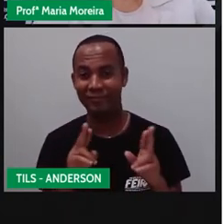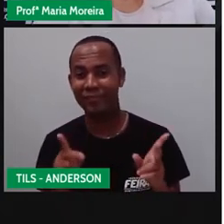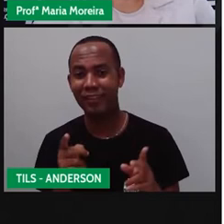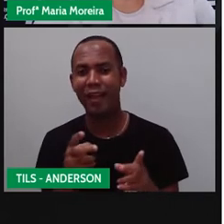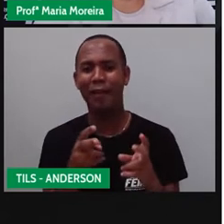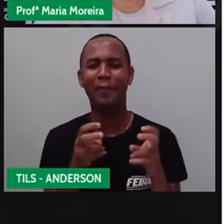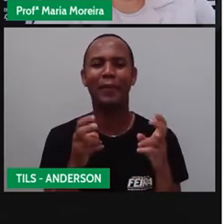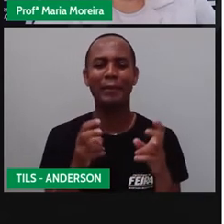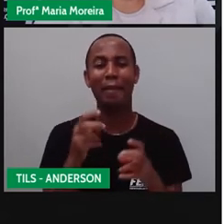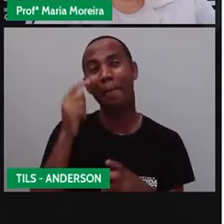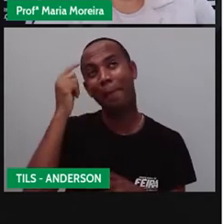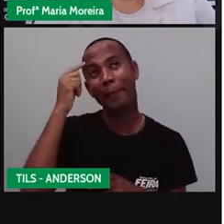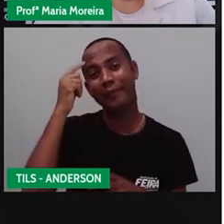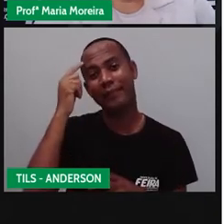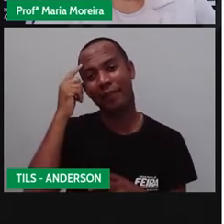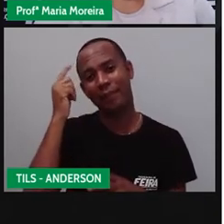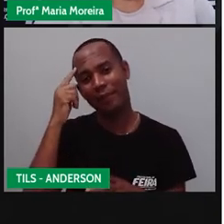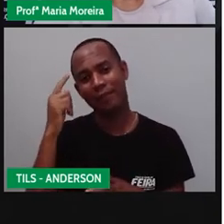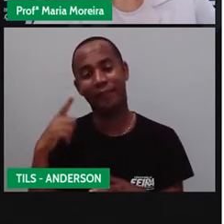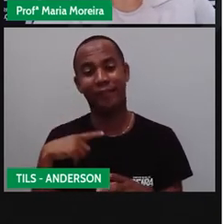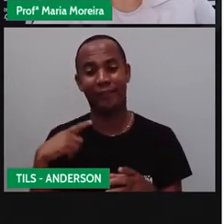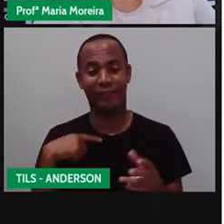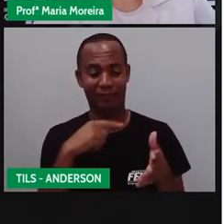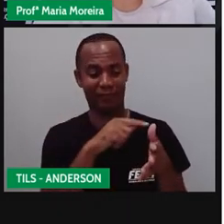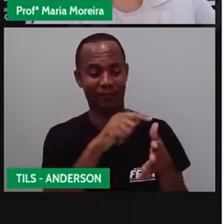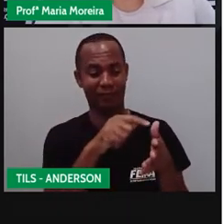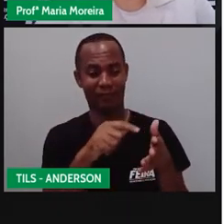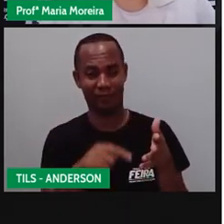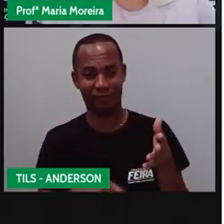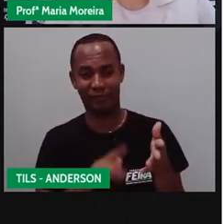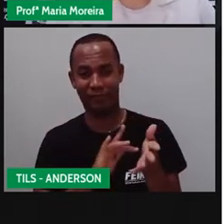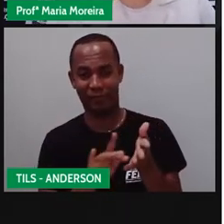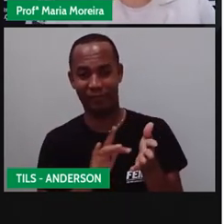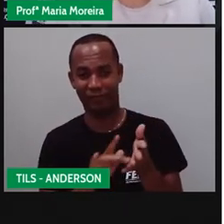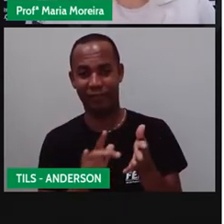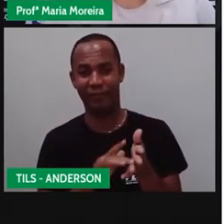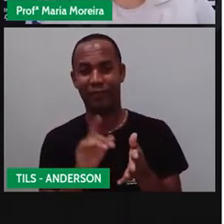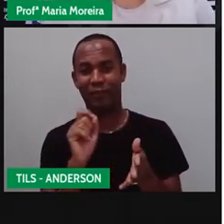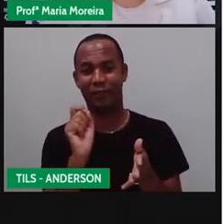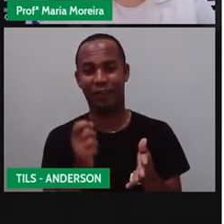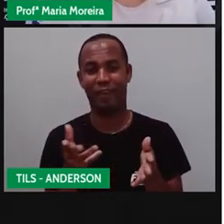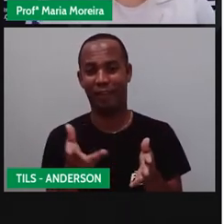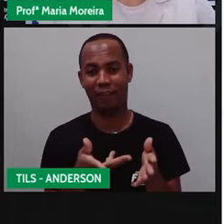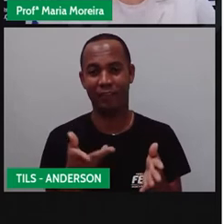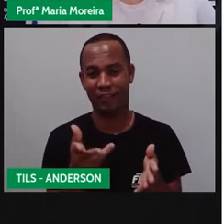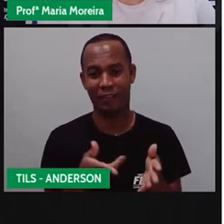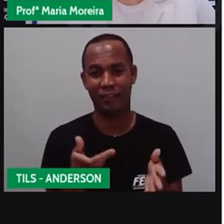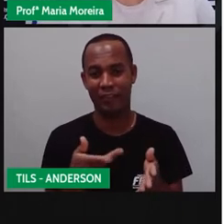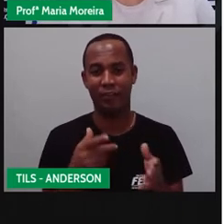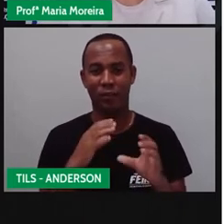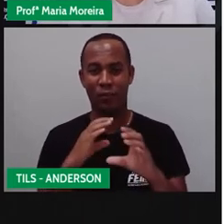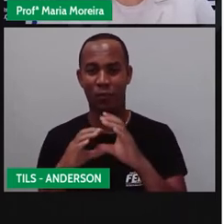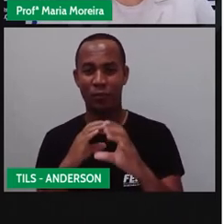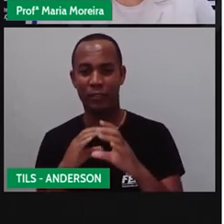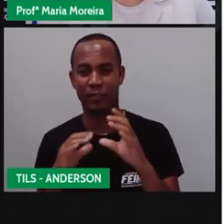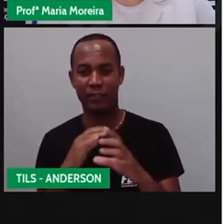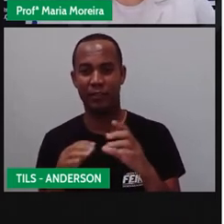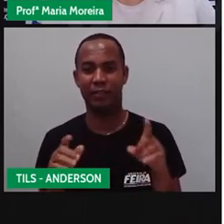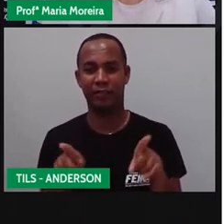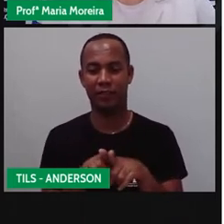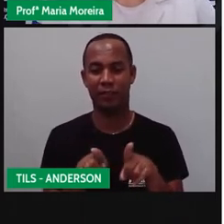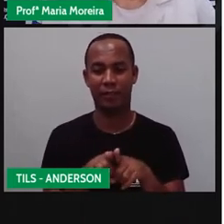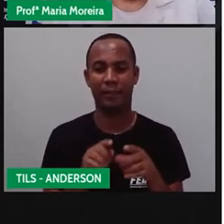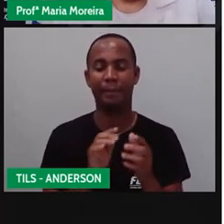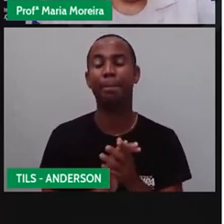e pensamento aí nas redes sociais. Que são marcadas pela agilidade da comunicação. Muito bonitinhas, não?